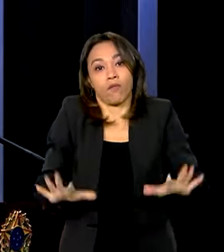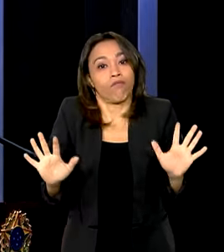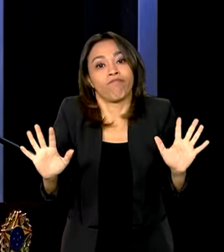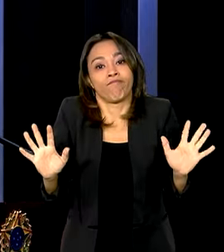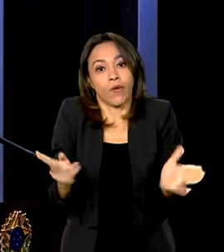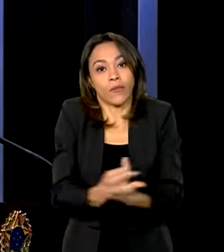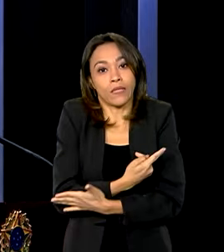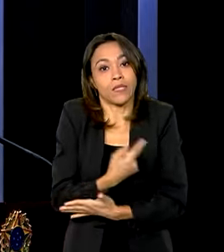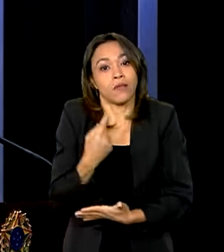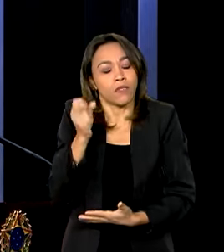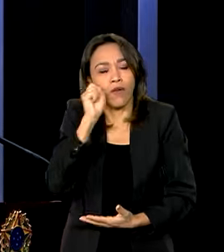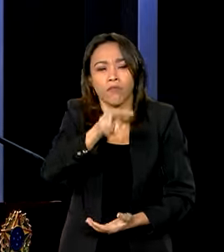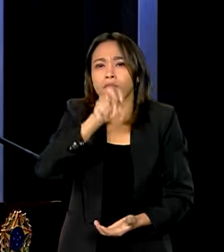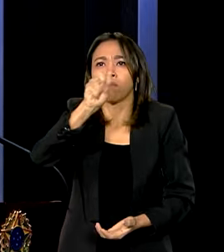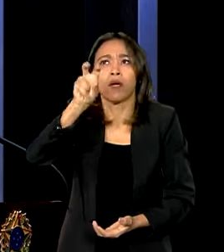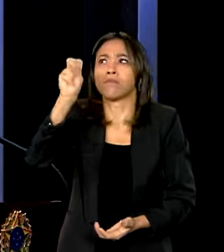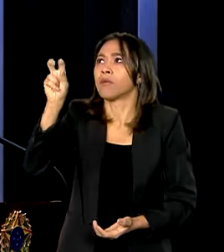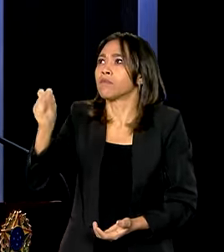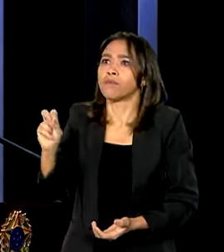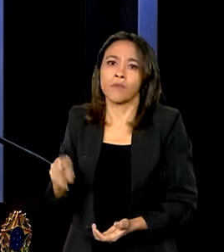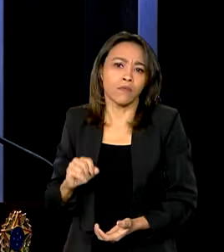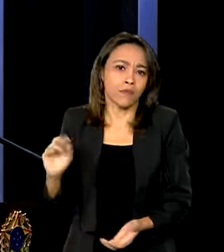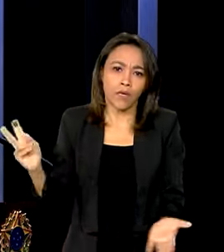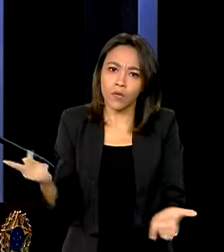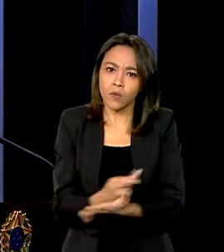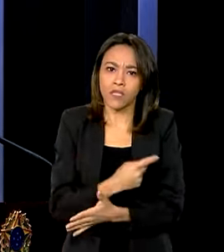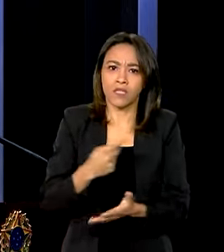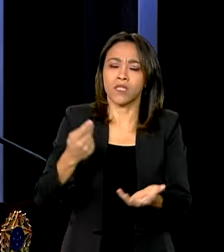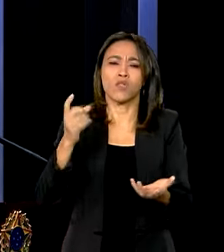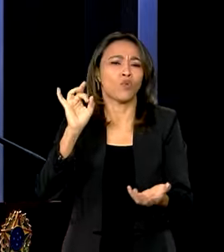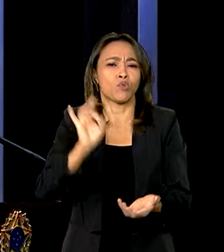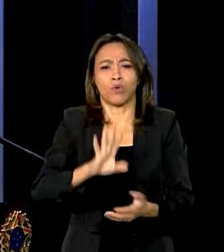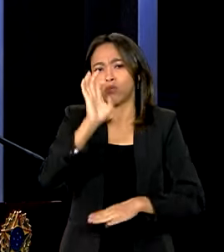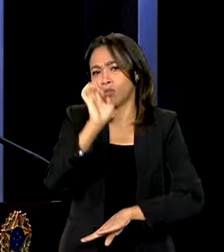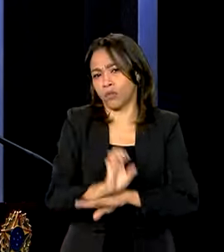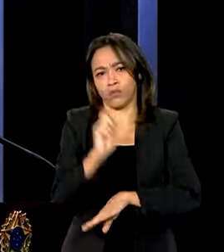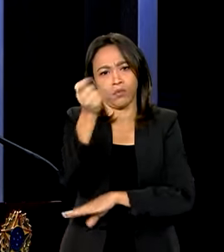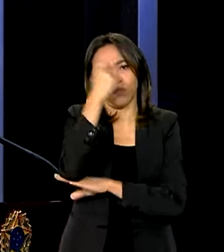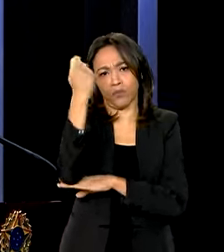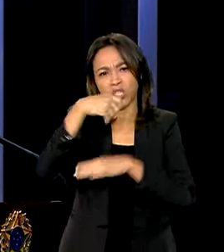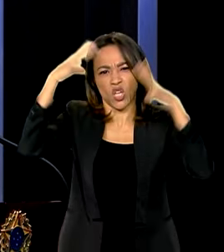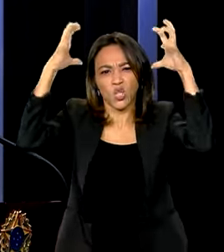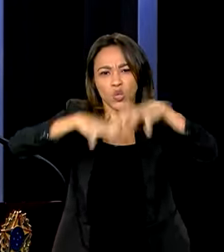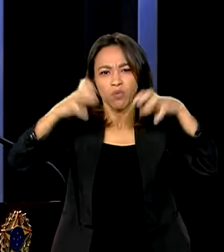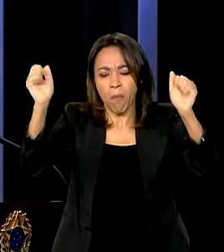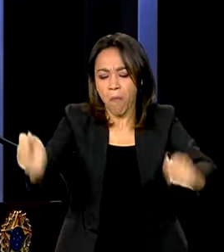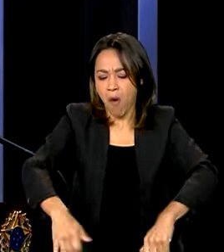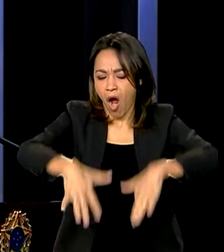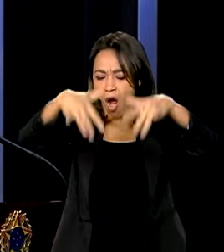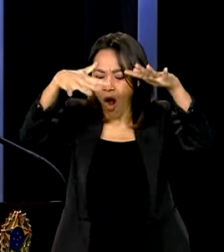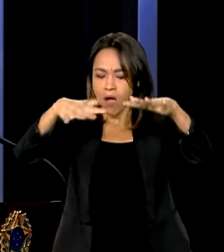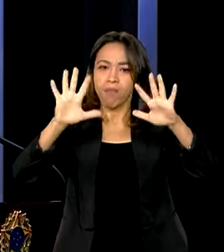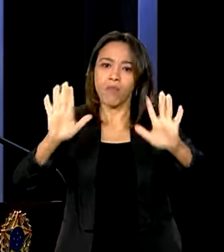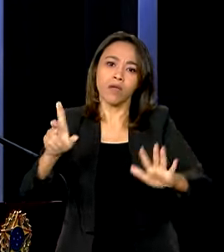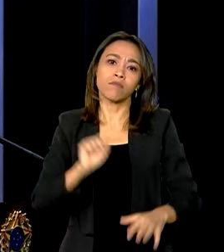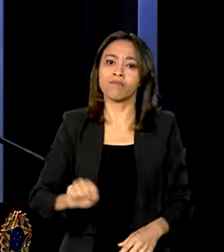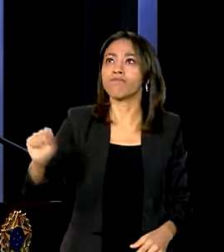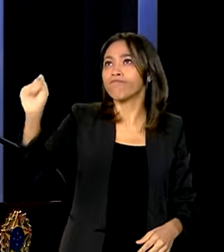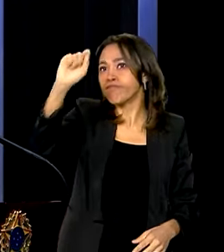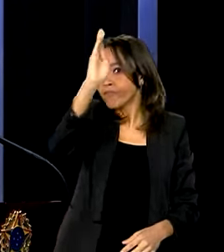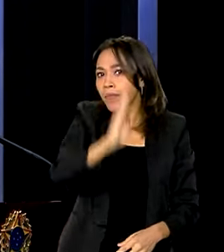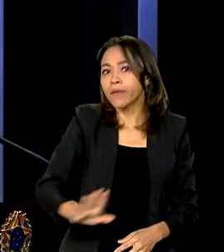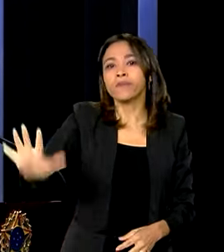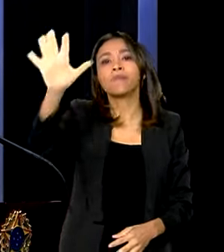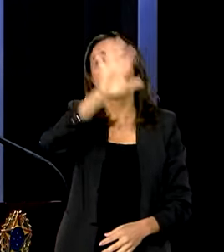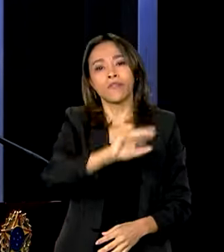iremos ver com cada vez mais frequência, não só no Rio Grande do Sul, mas em todo este país. Em todo este